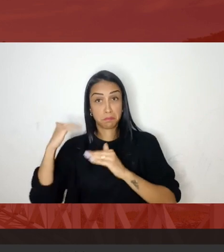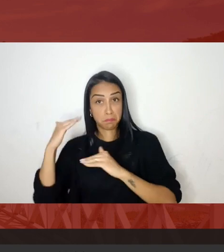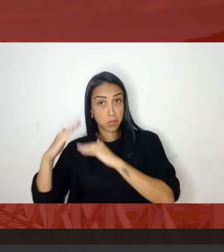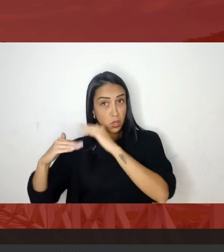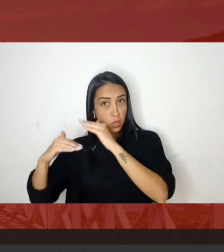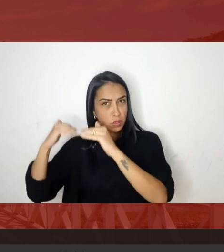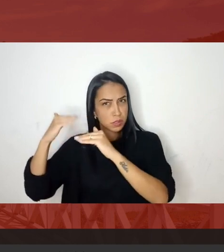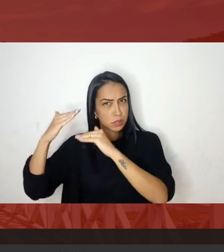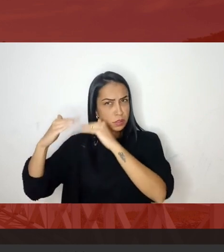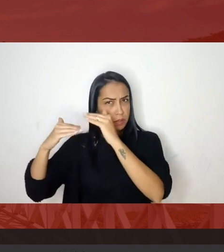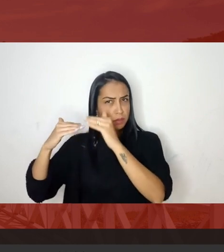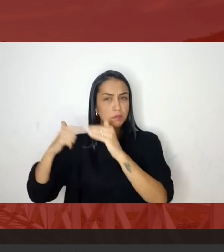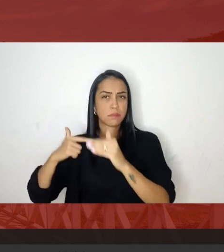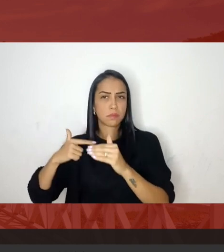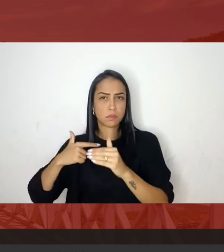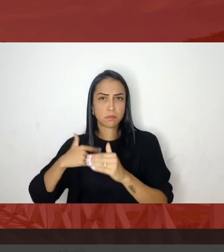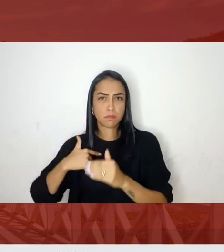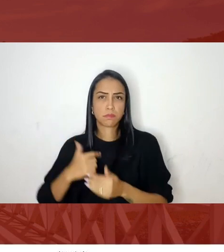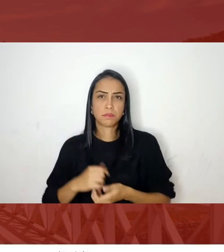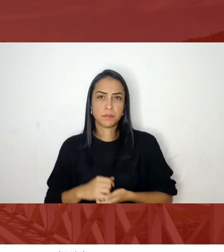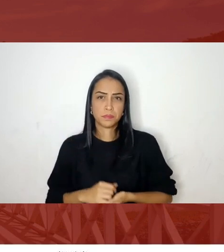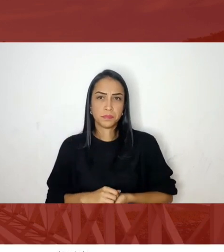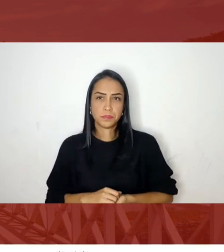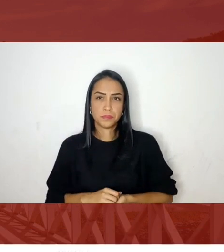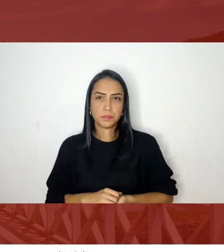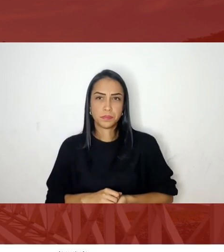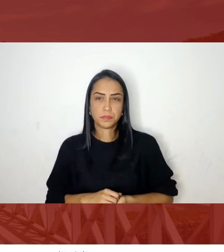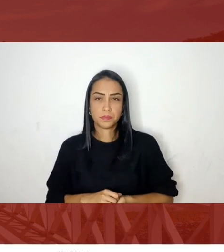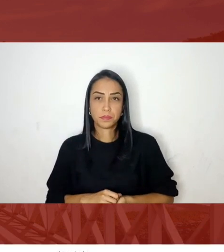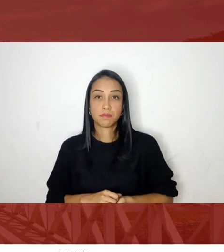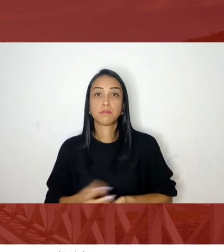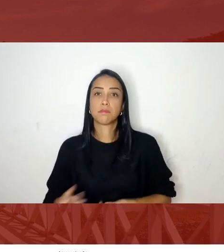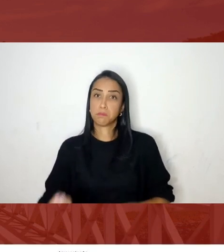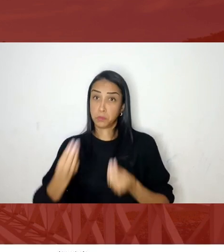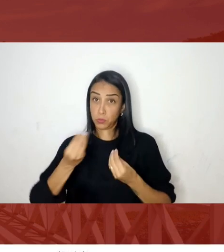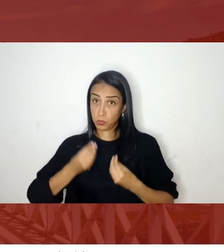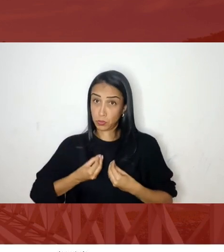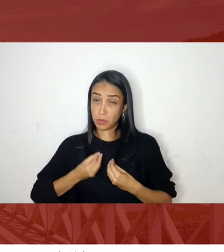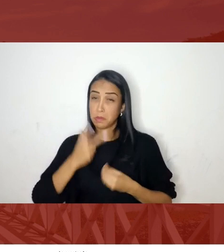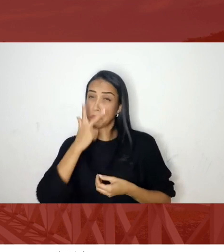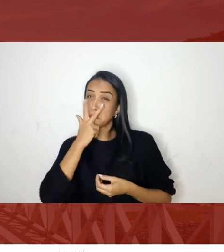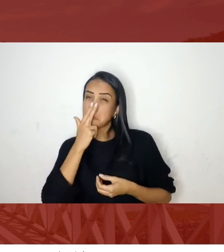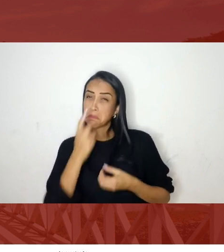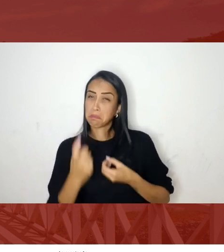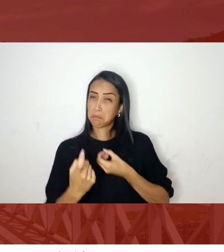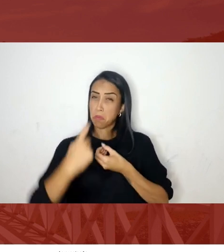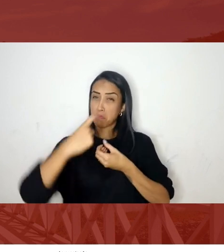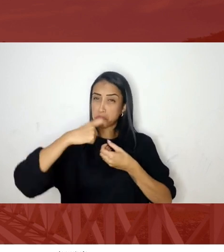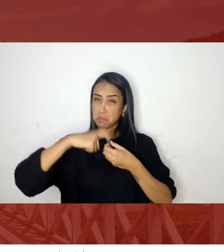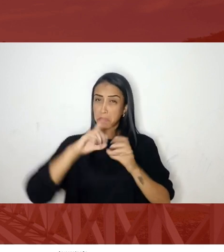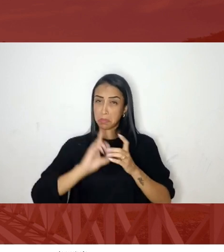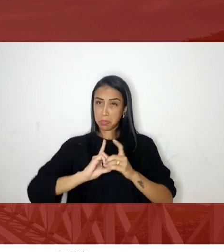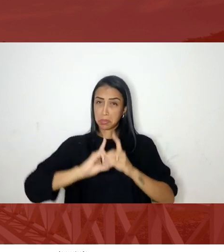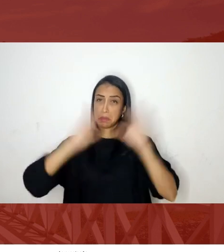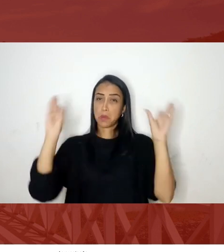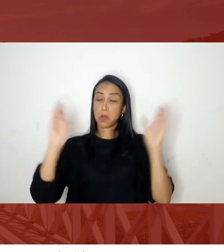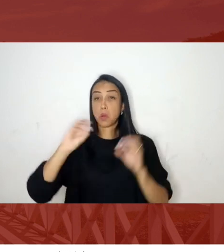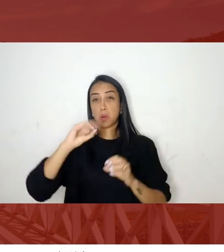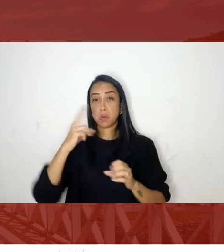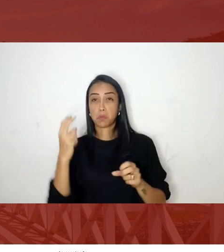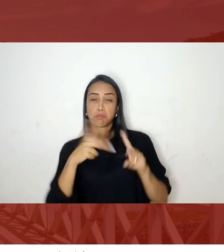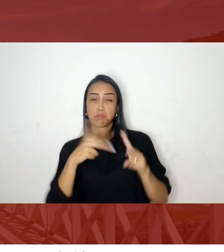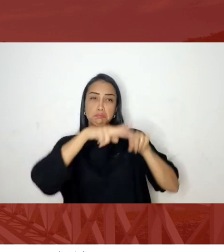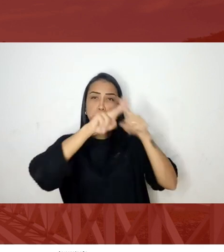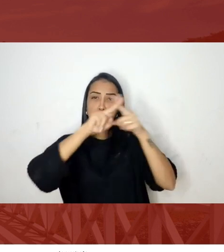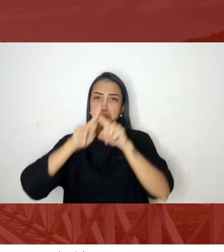a redemocratização do país e a construção de políticas públicas de